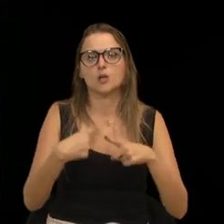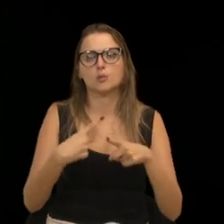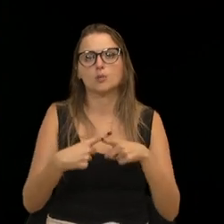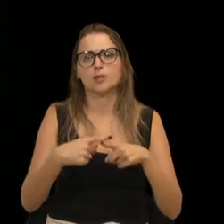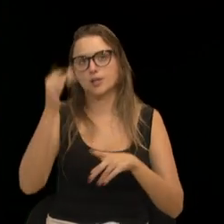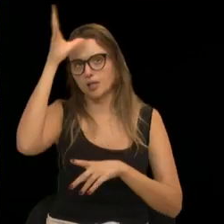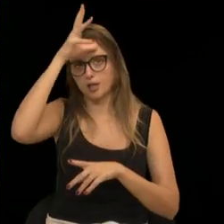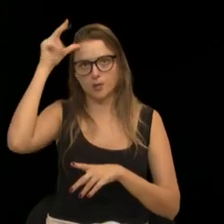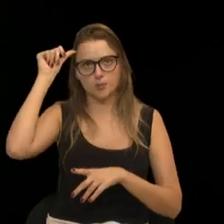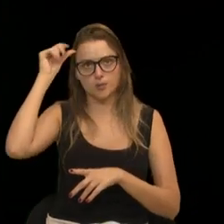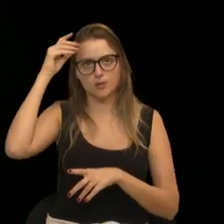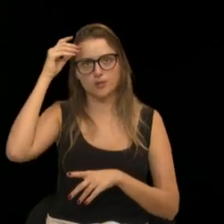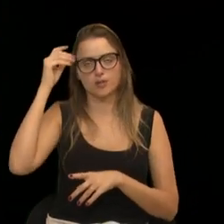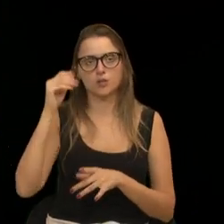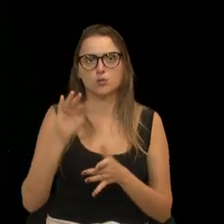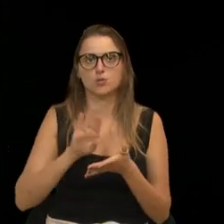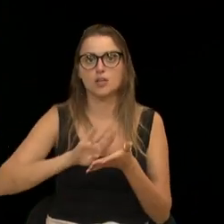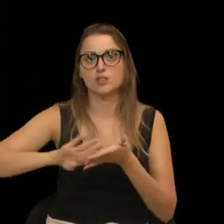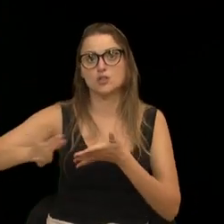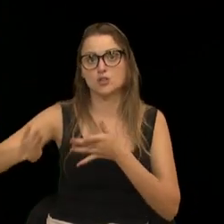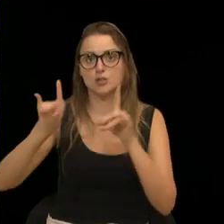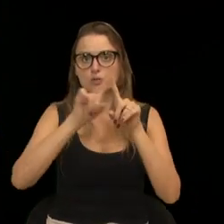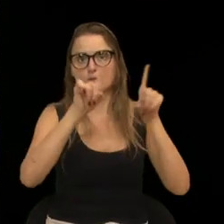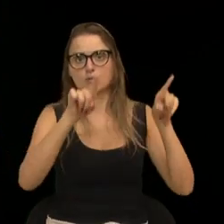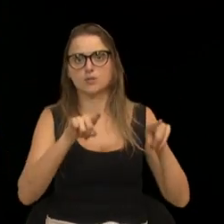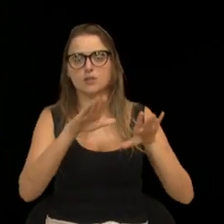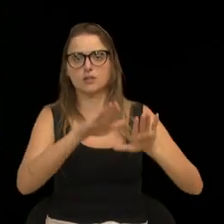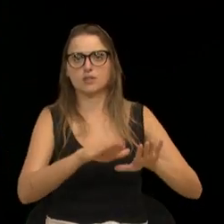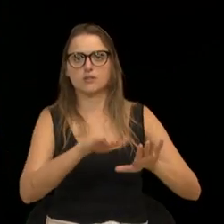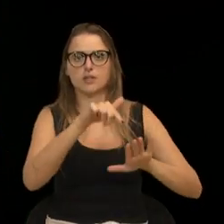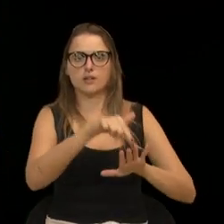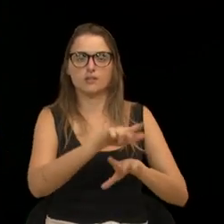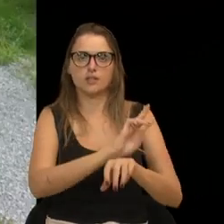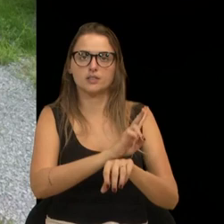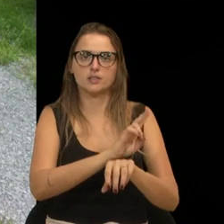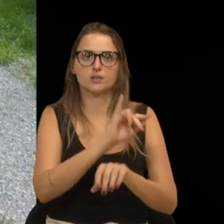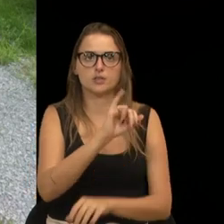o servidor que ficava lá no INEC. Não existe mais.